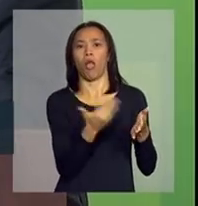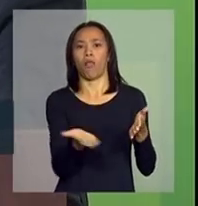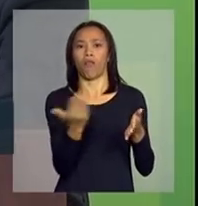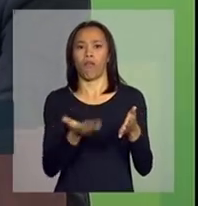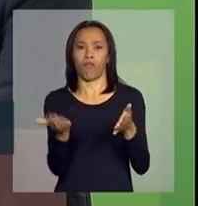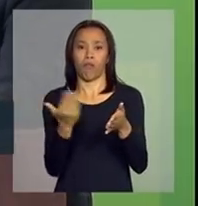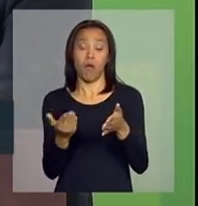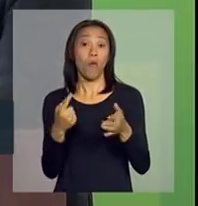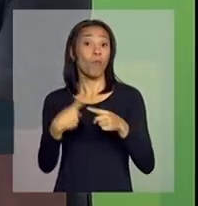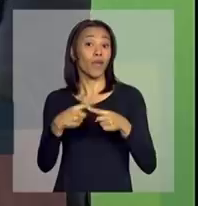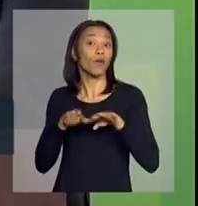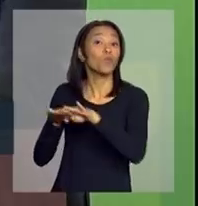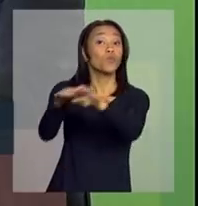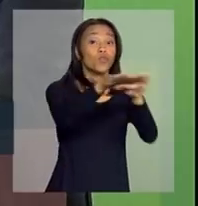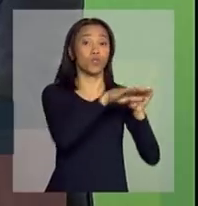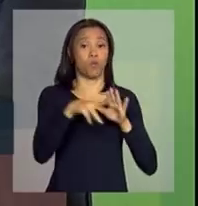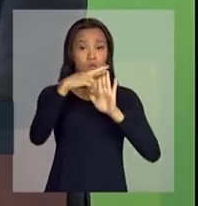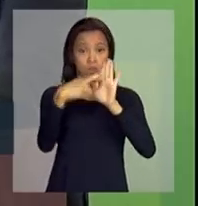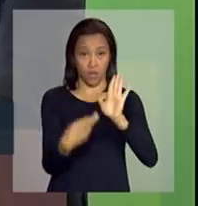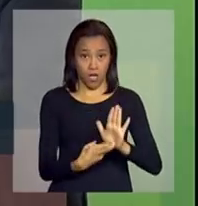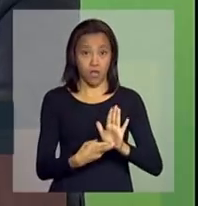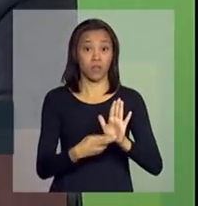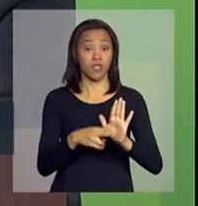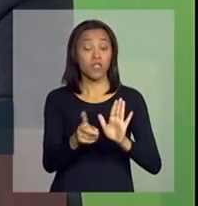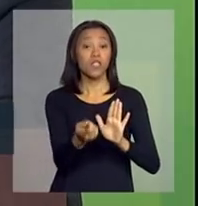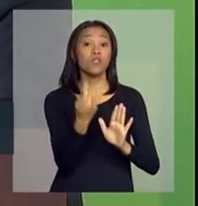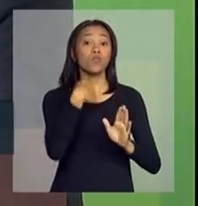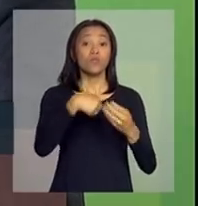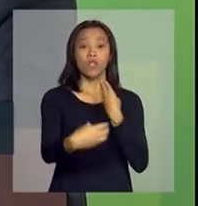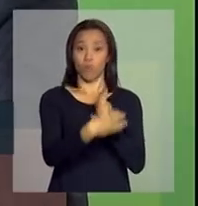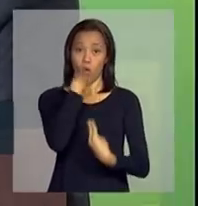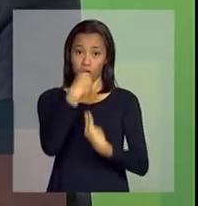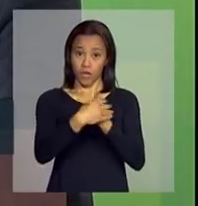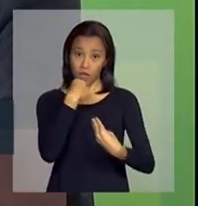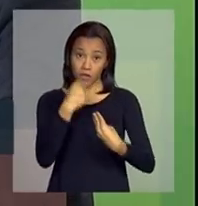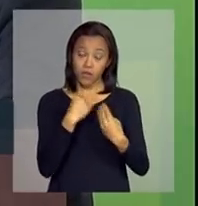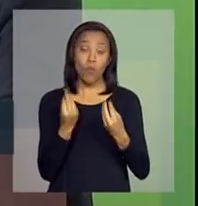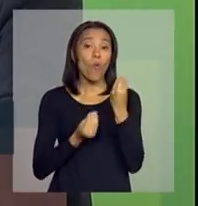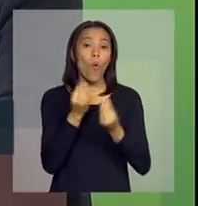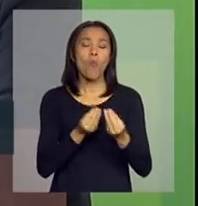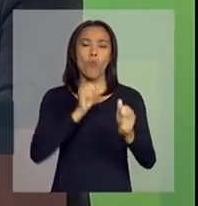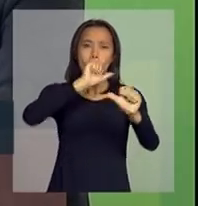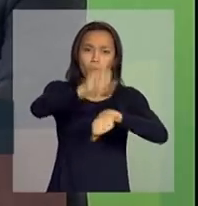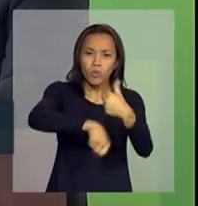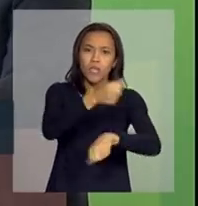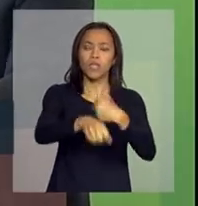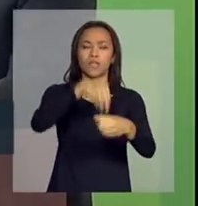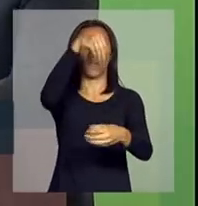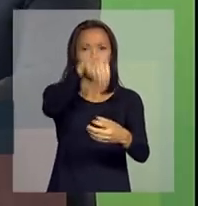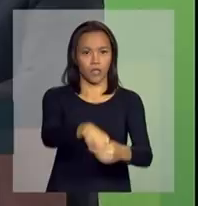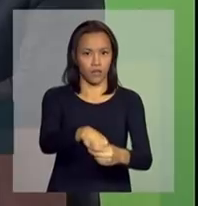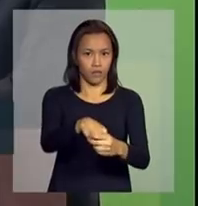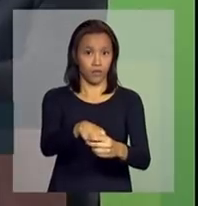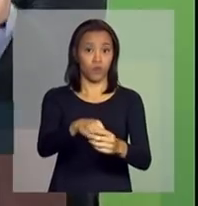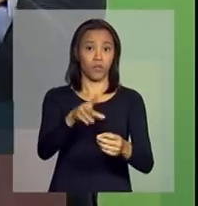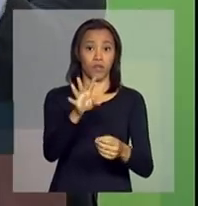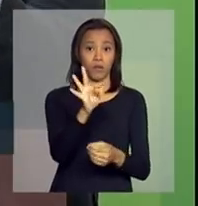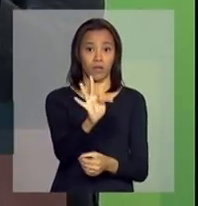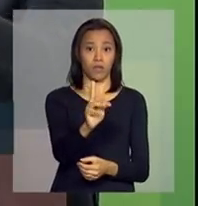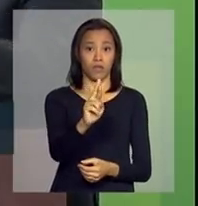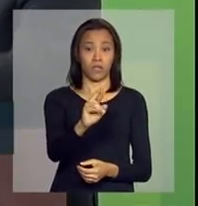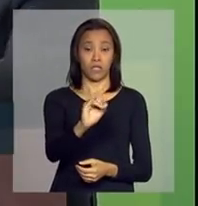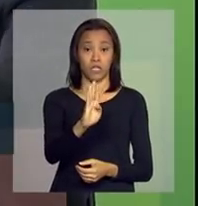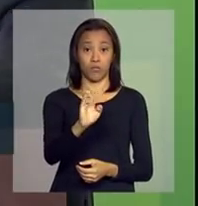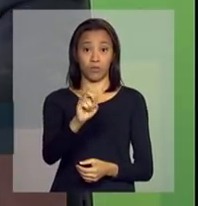de procedimentos e nos deu o caminho da futura reforma tributária, porque nós não podemos ter mais 500